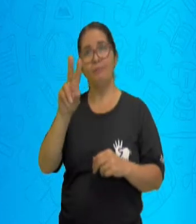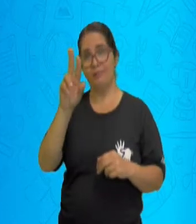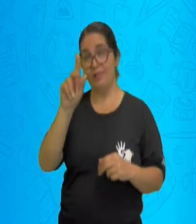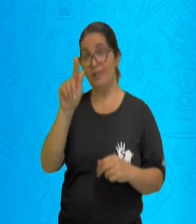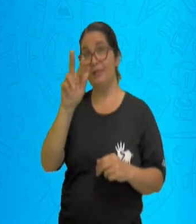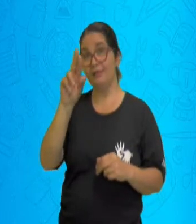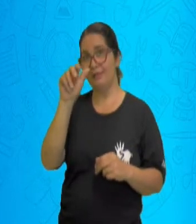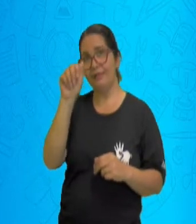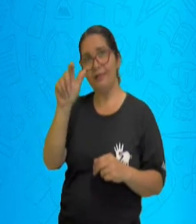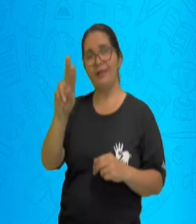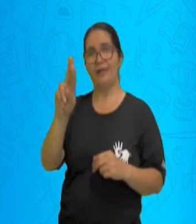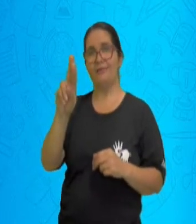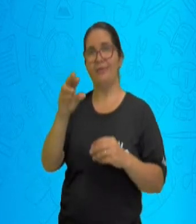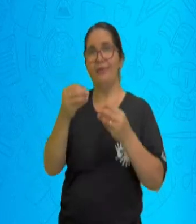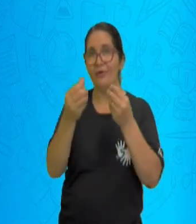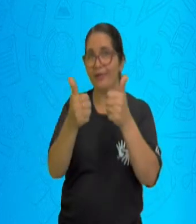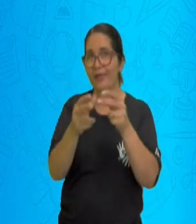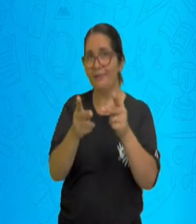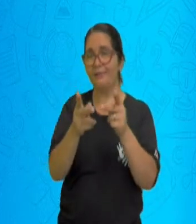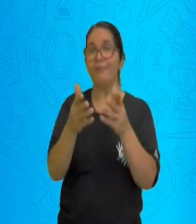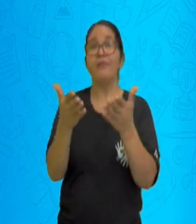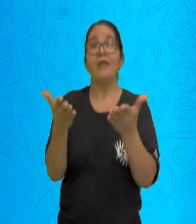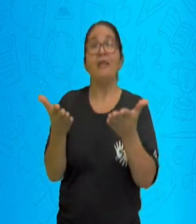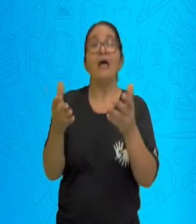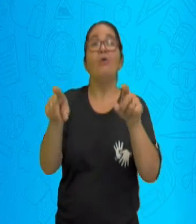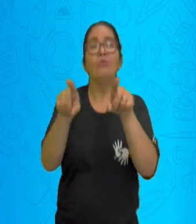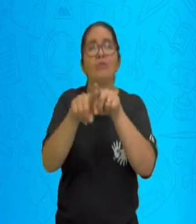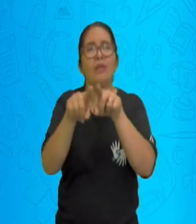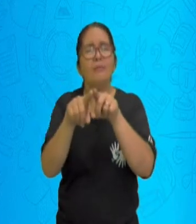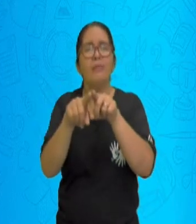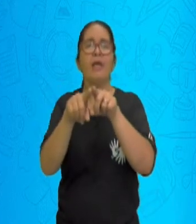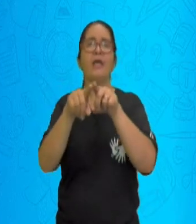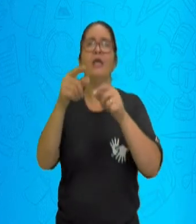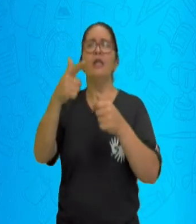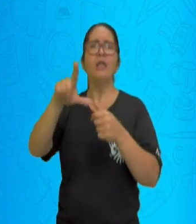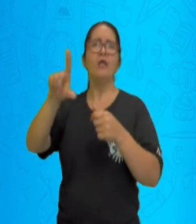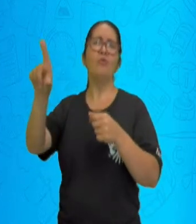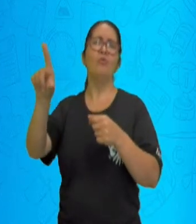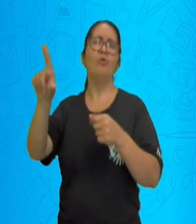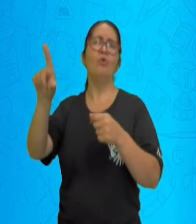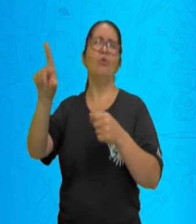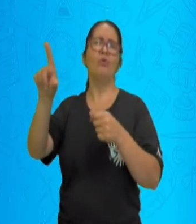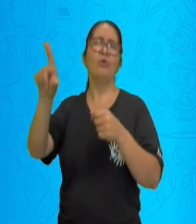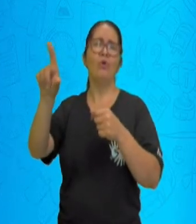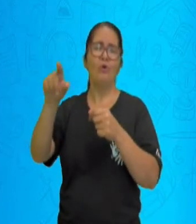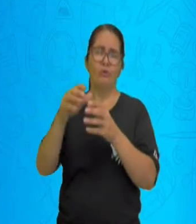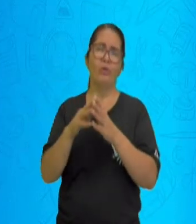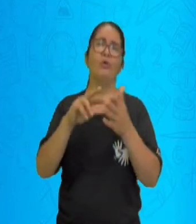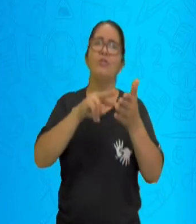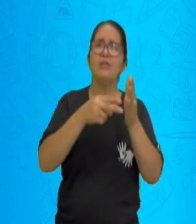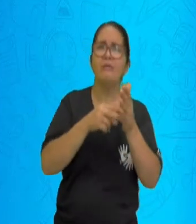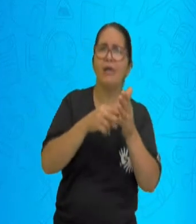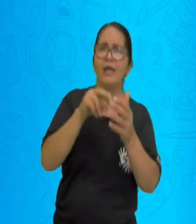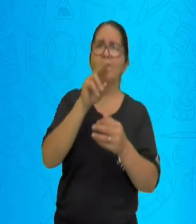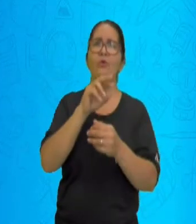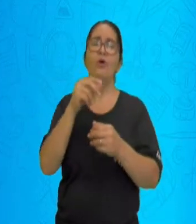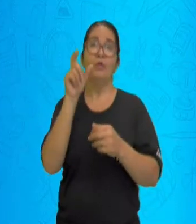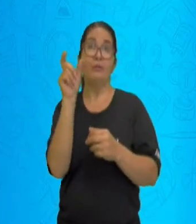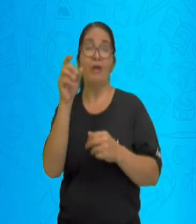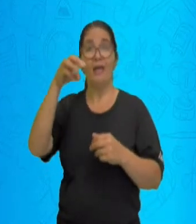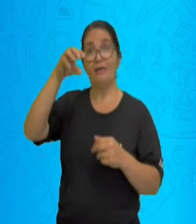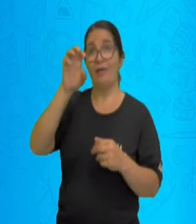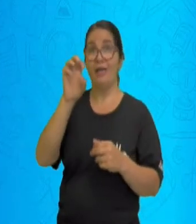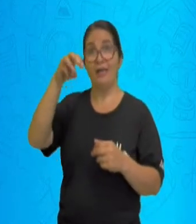diferença. Tem uma outra palavra também, que é emigrar, que também tem o mesmo sentido que no final da aula eu vou mostrar para vocês com a